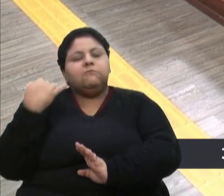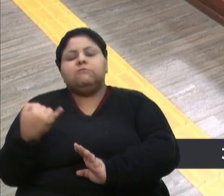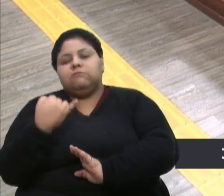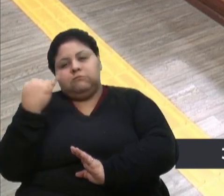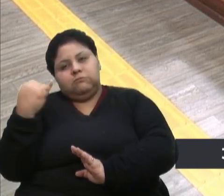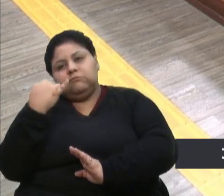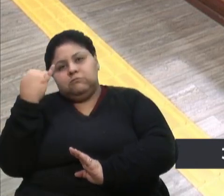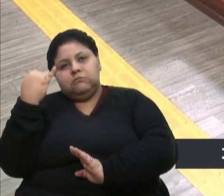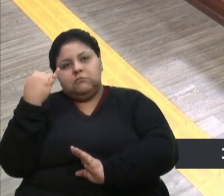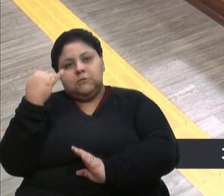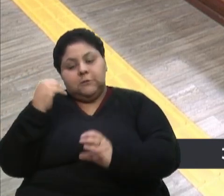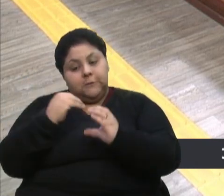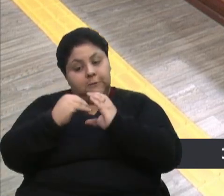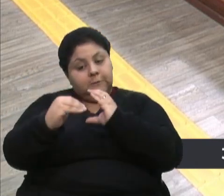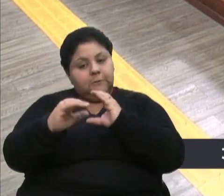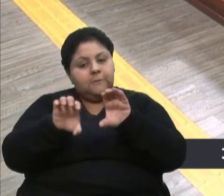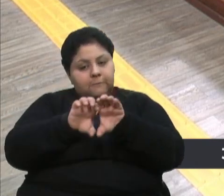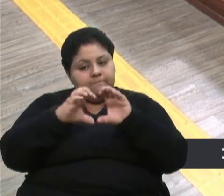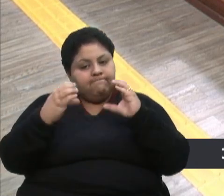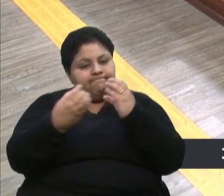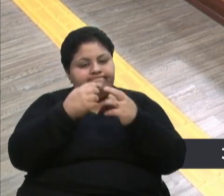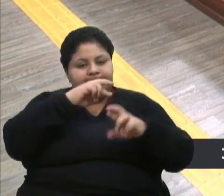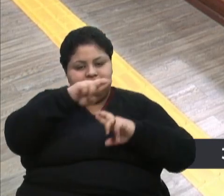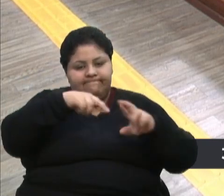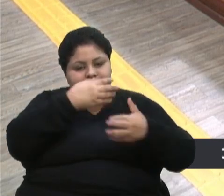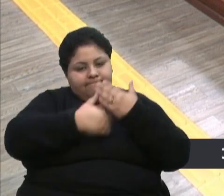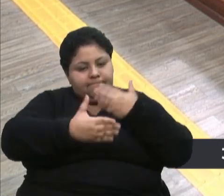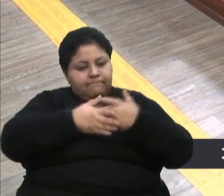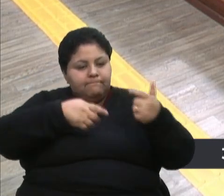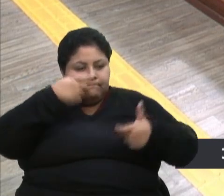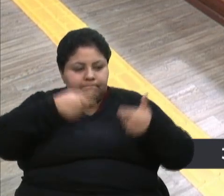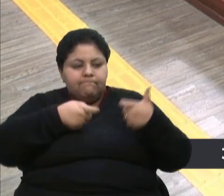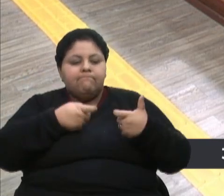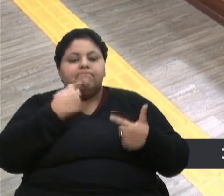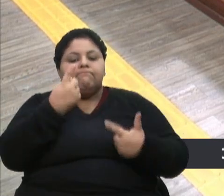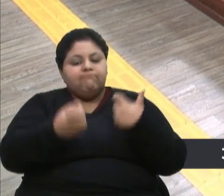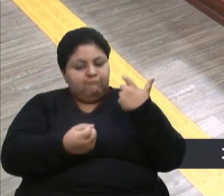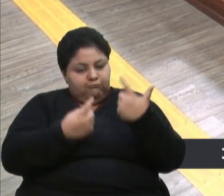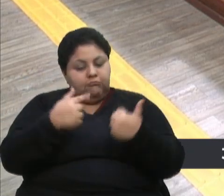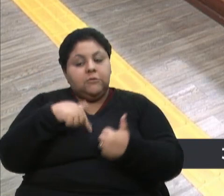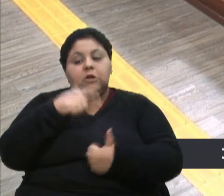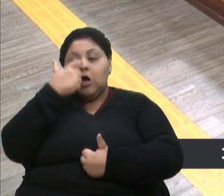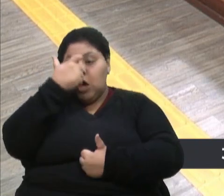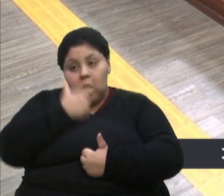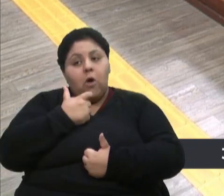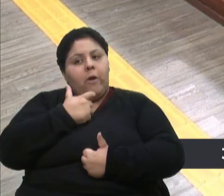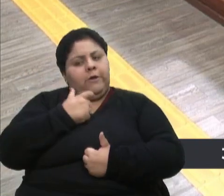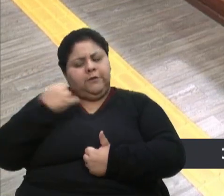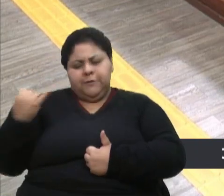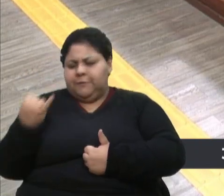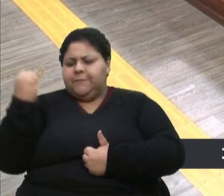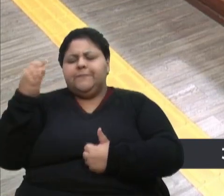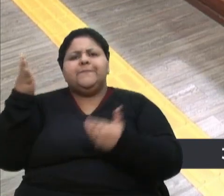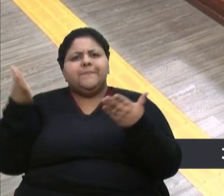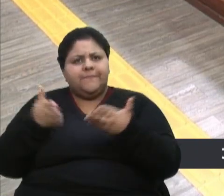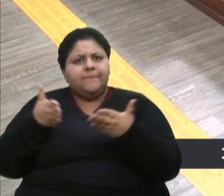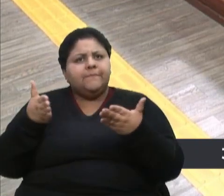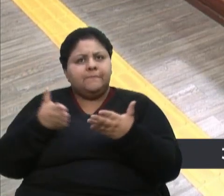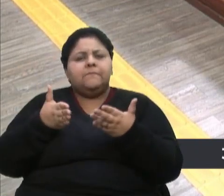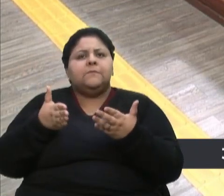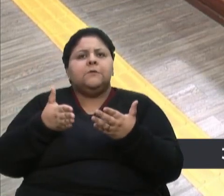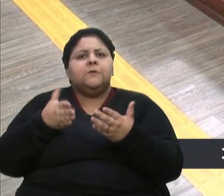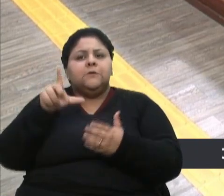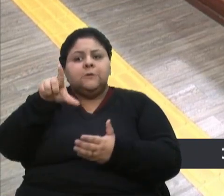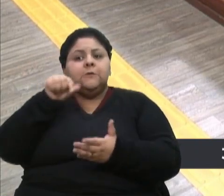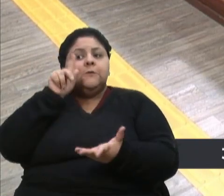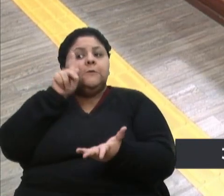comunidade em relação a tudo o que está sendo discutido. Algumas coisas que eu acho, considero essenciais. Hoje a gente reestabeleceu a